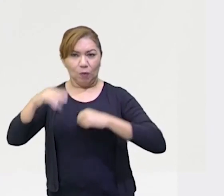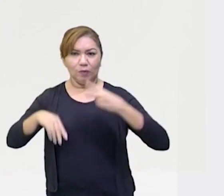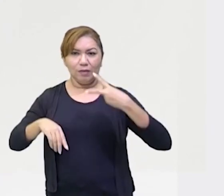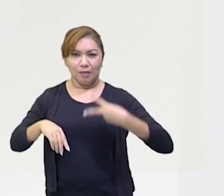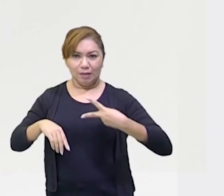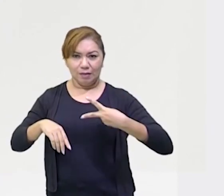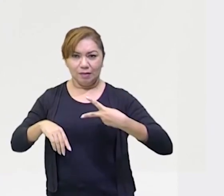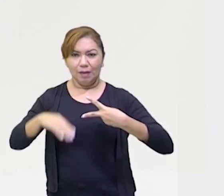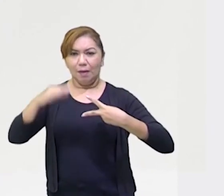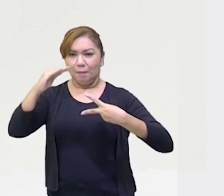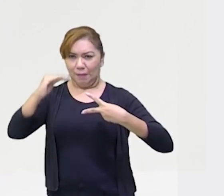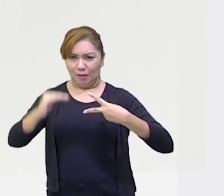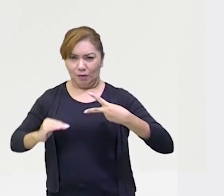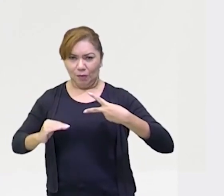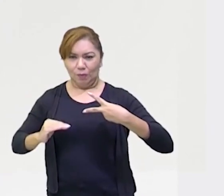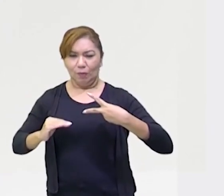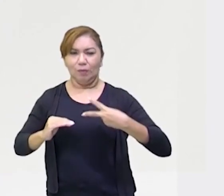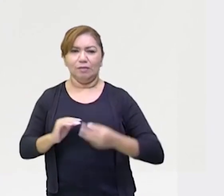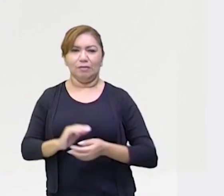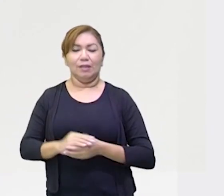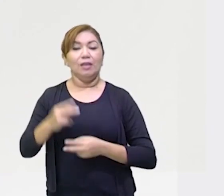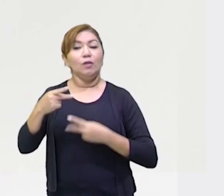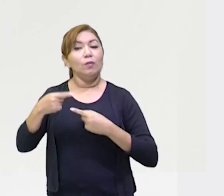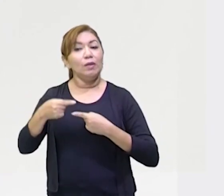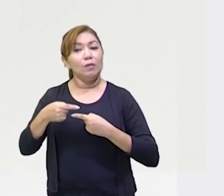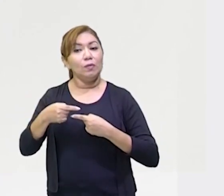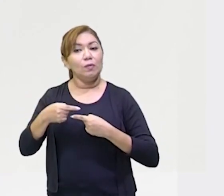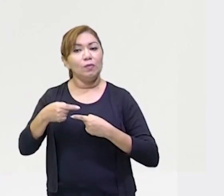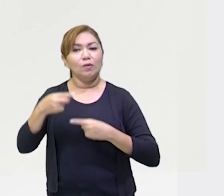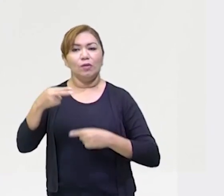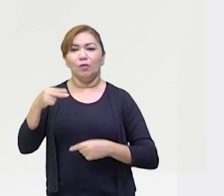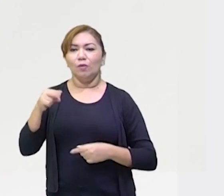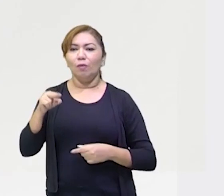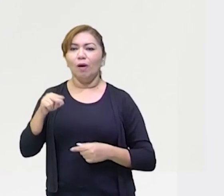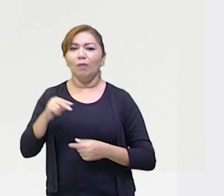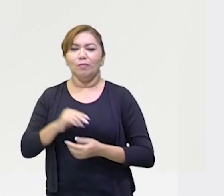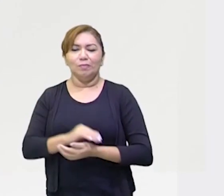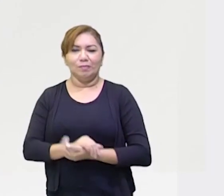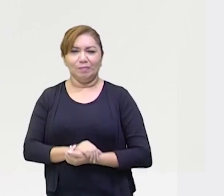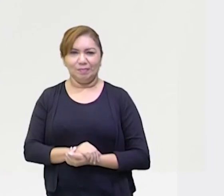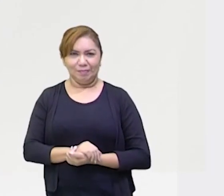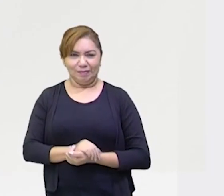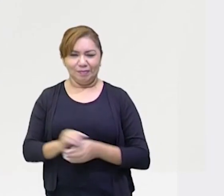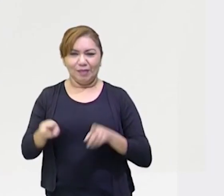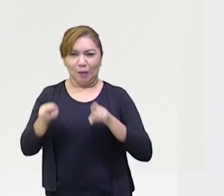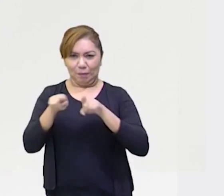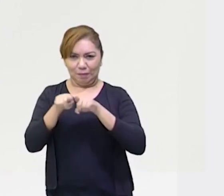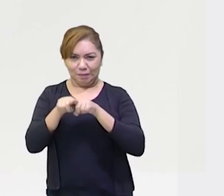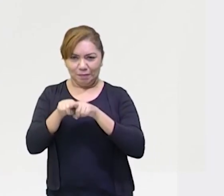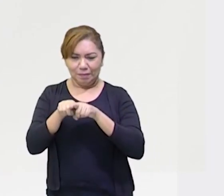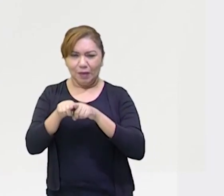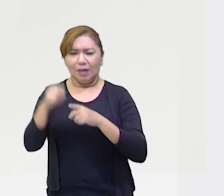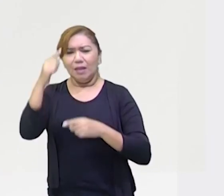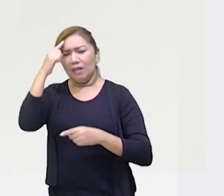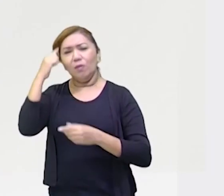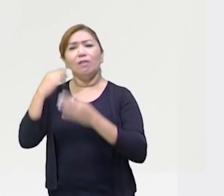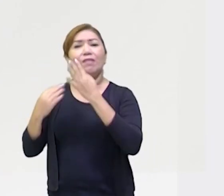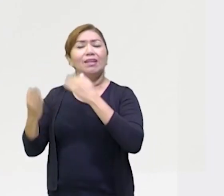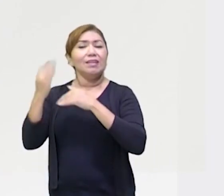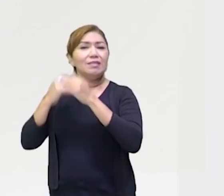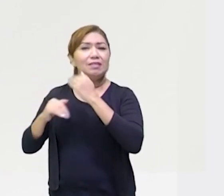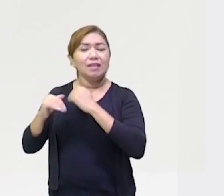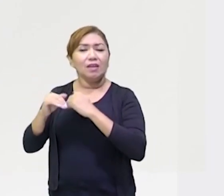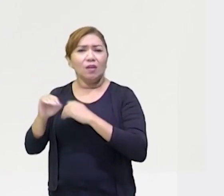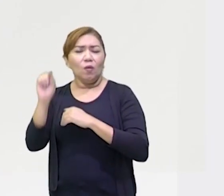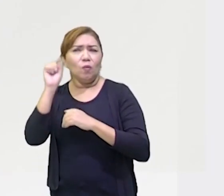igualdade que você já conhece. Beleza? Então, eu vou começar com você aí trazendo uma situação bem legal para a gente